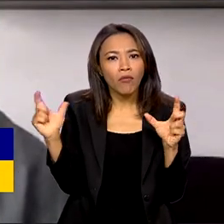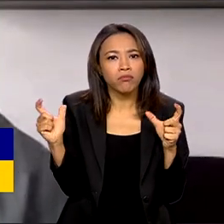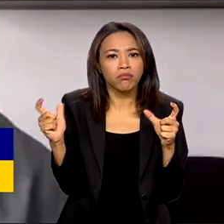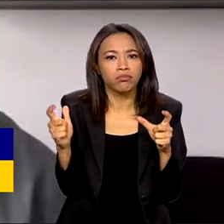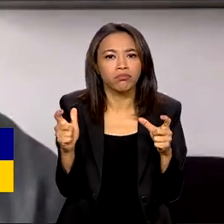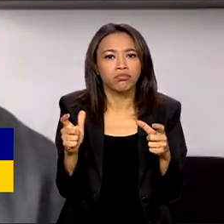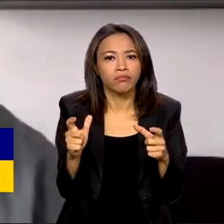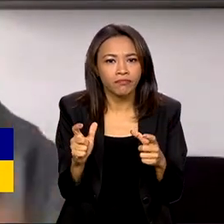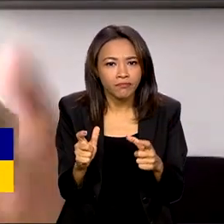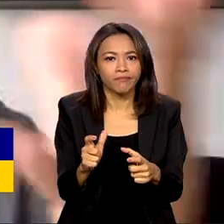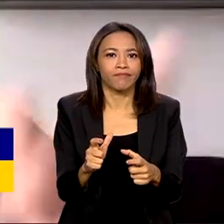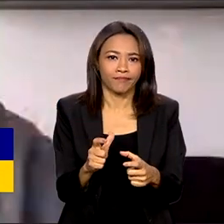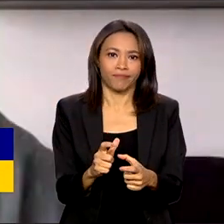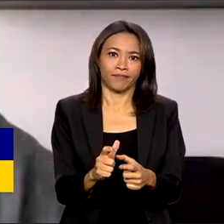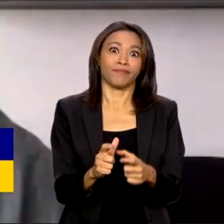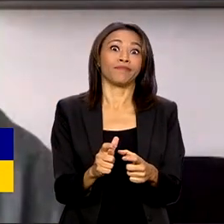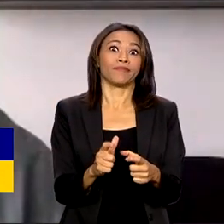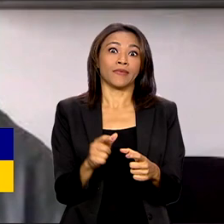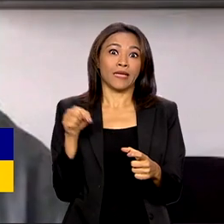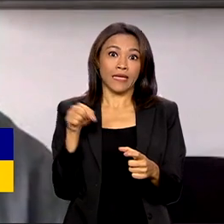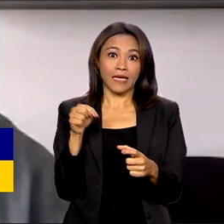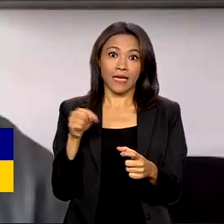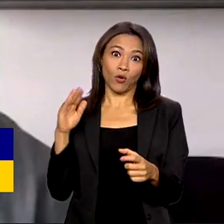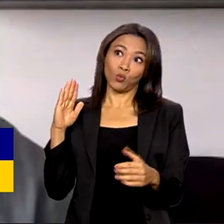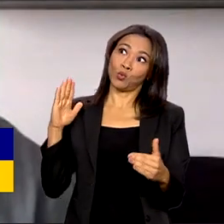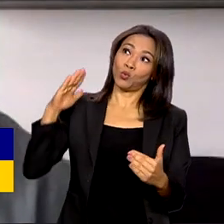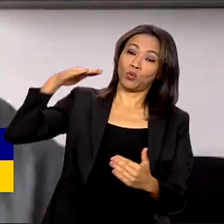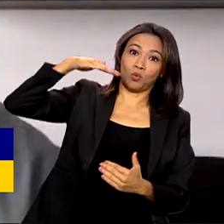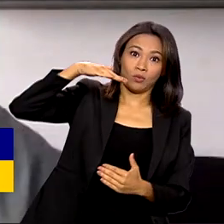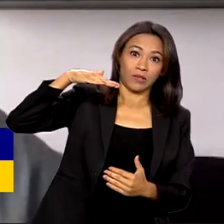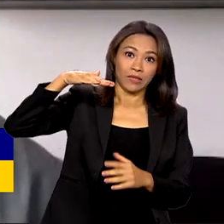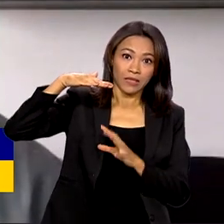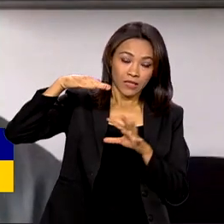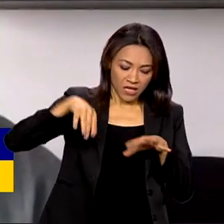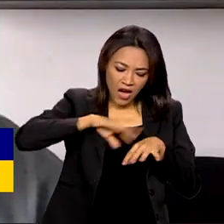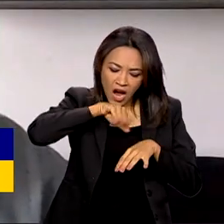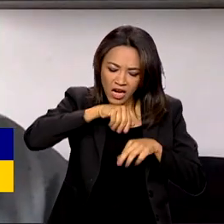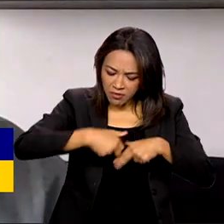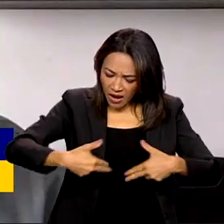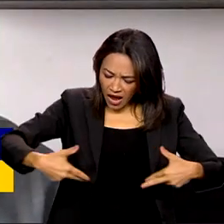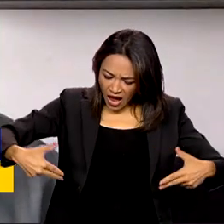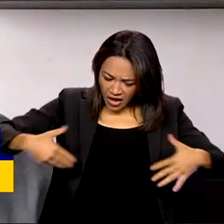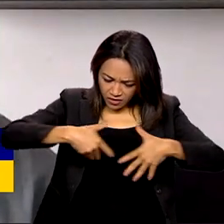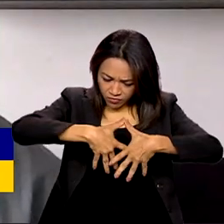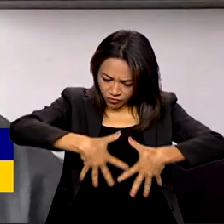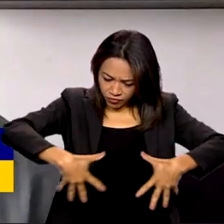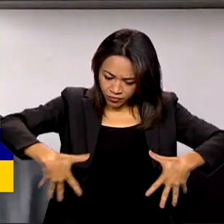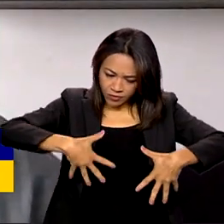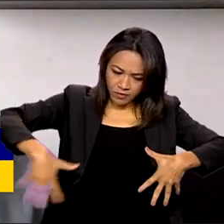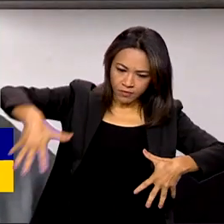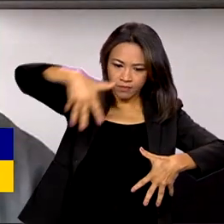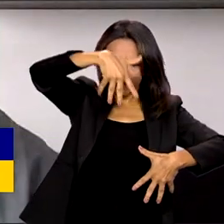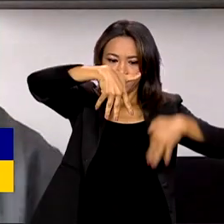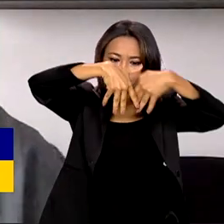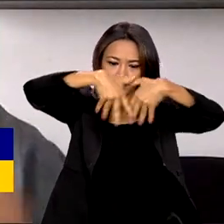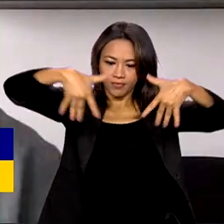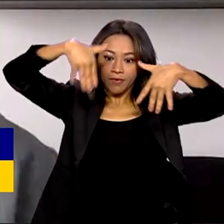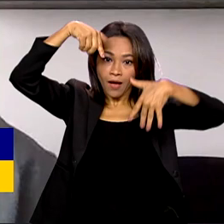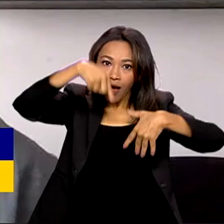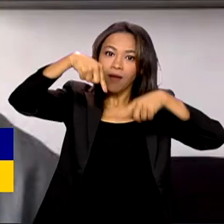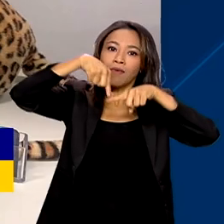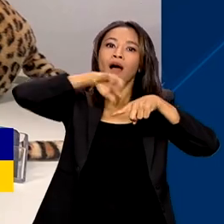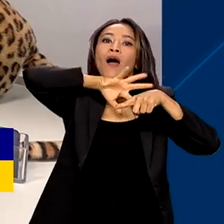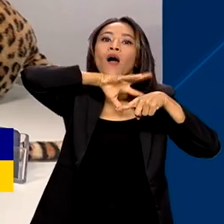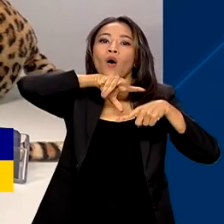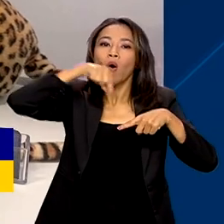cadeia alimentícia dos animais, é importante que se entenda como é o comportamento desses animais, porque eles interferem em todo o